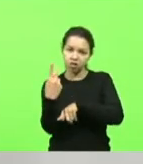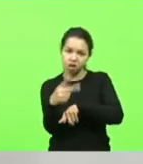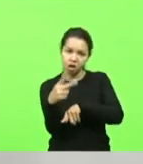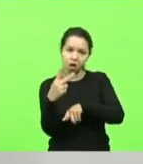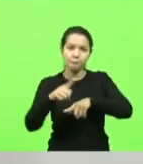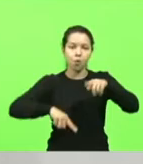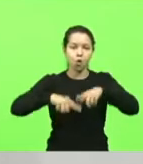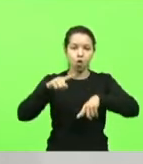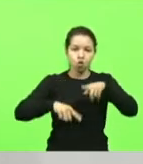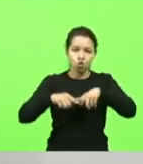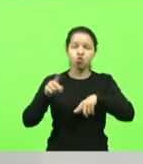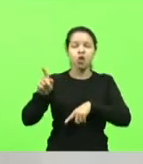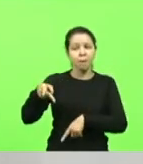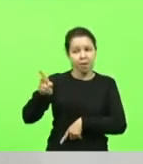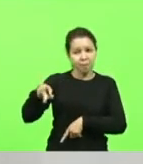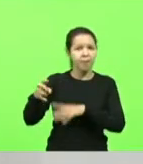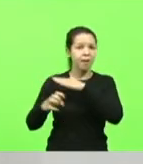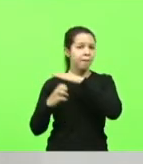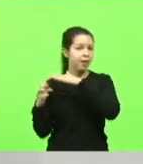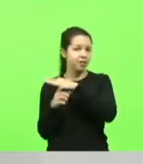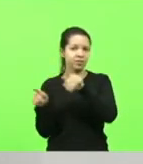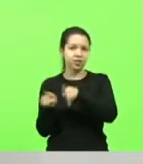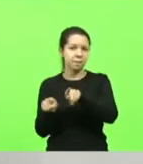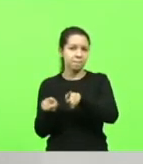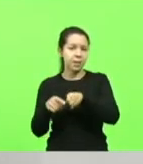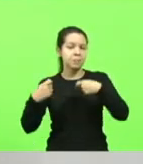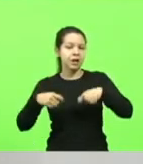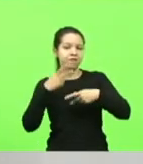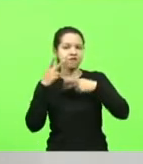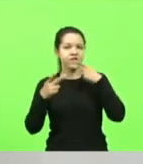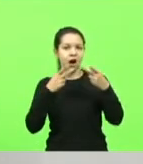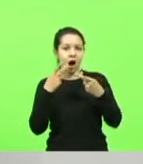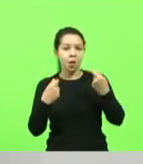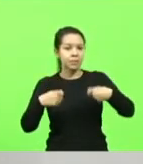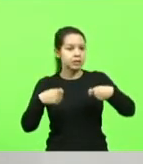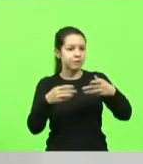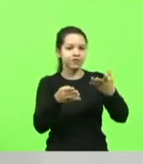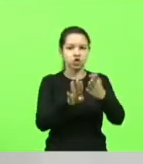que... temos que fechar, fique em casa.